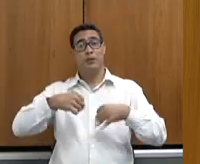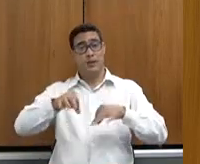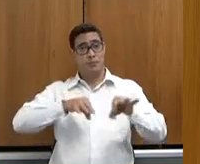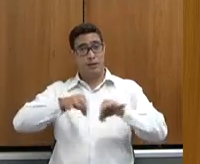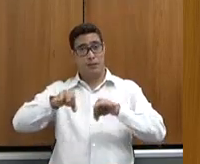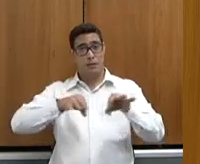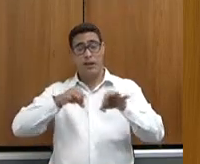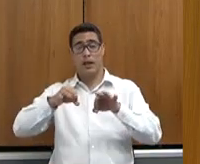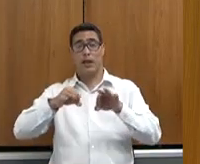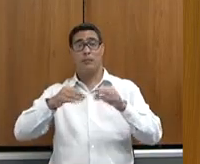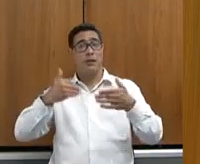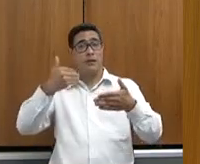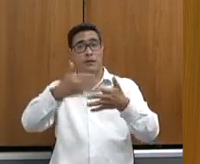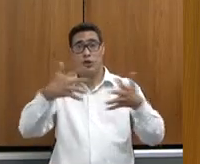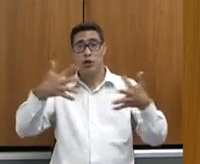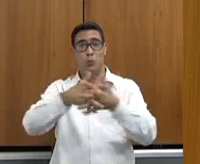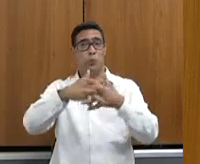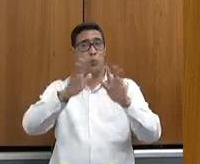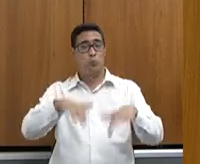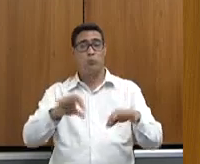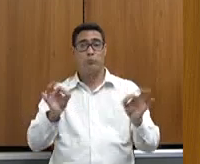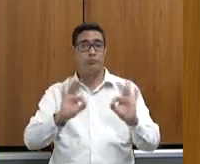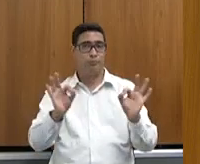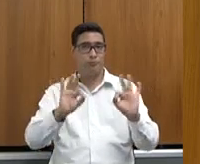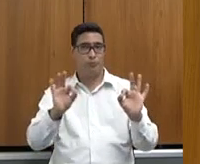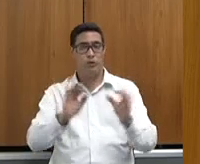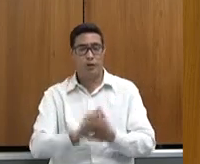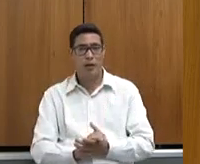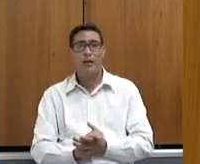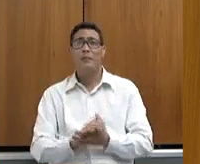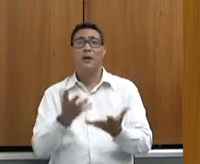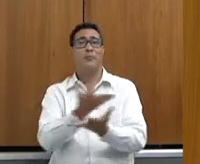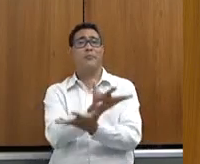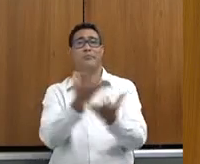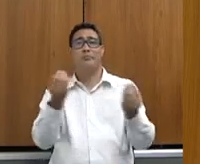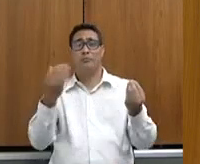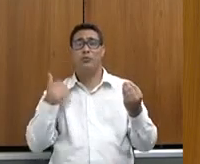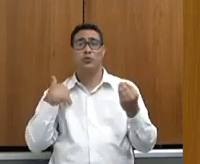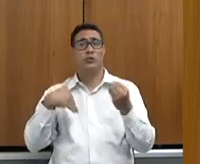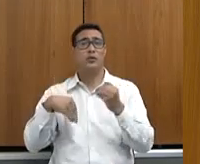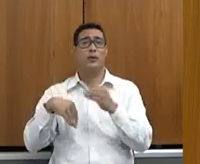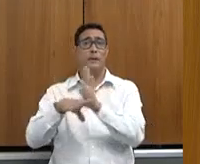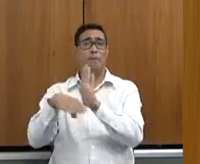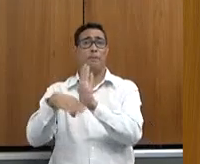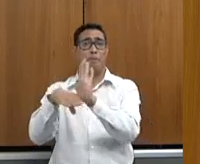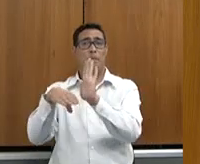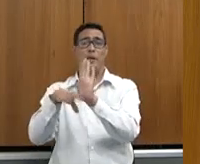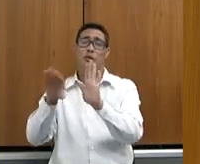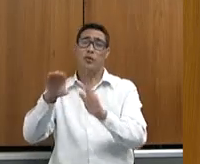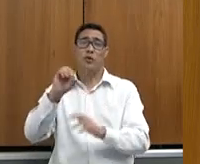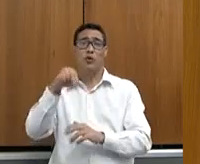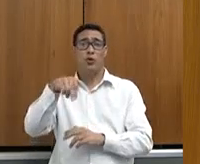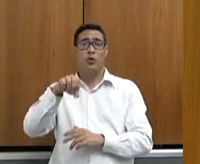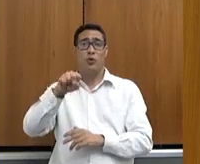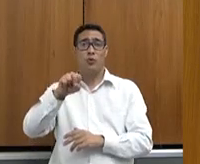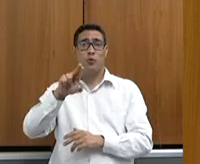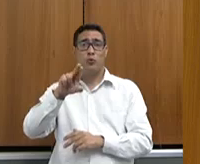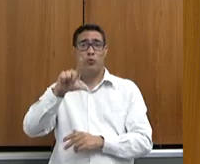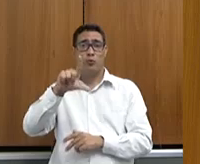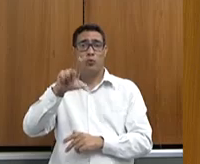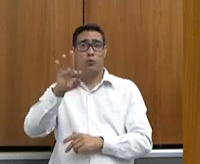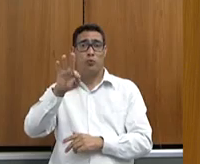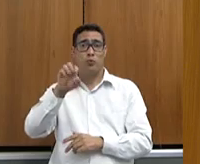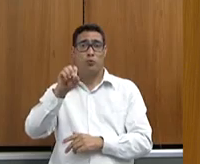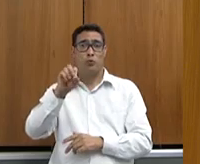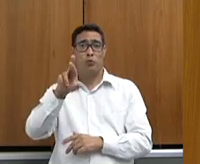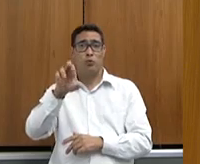muitas vezes, infelizmente, esses assessores que existem, consultores, dizendo melhor assim, para